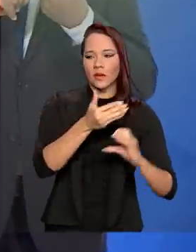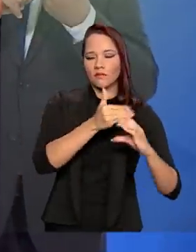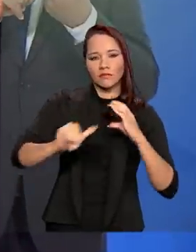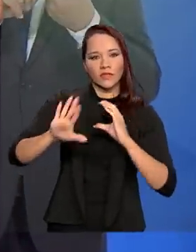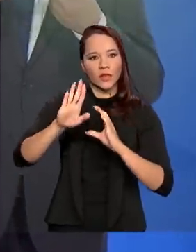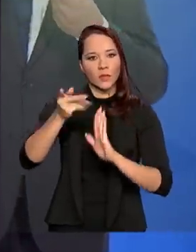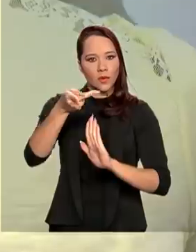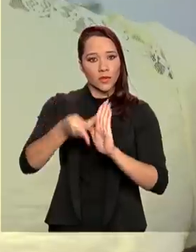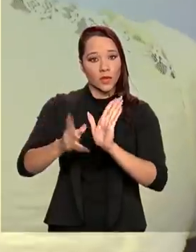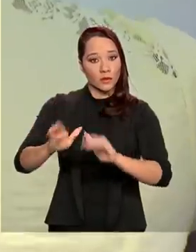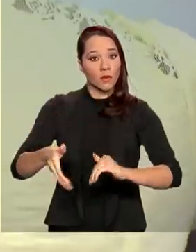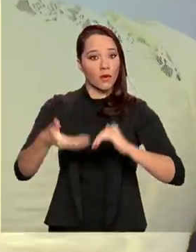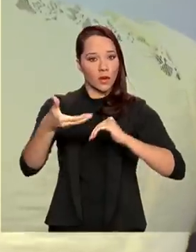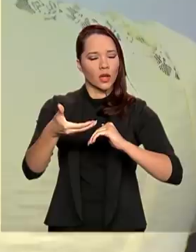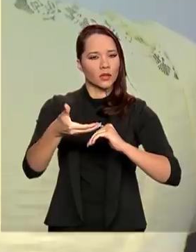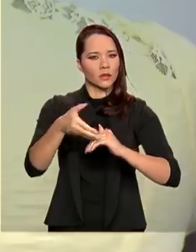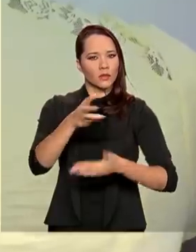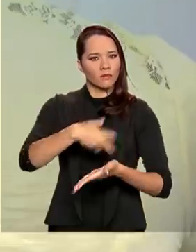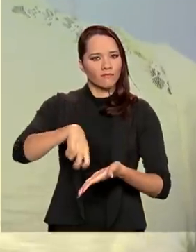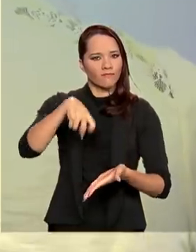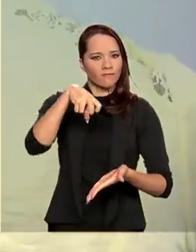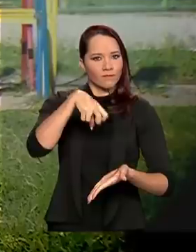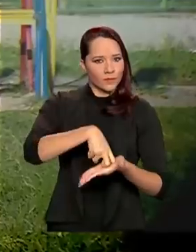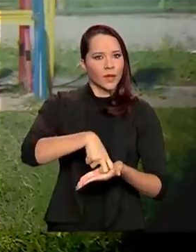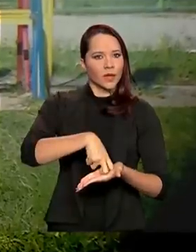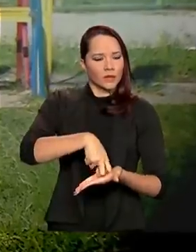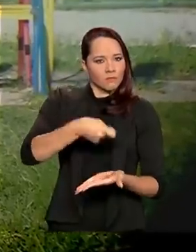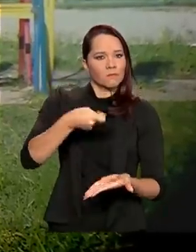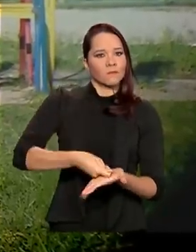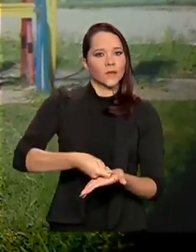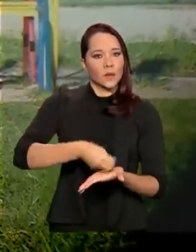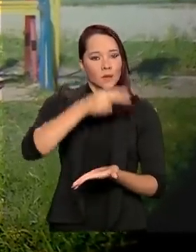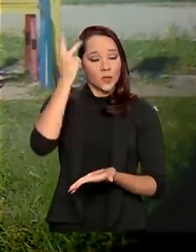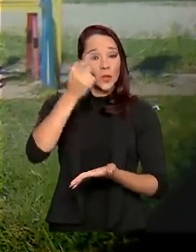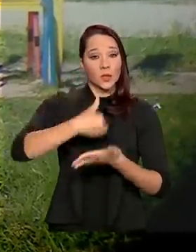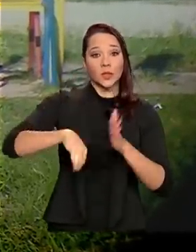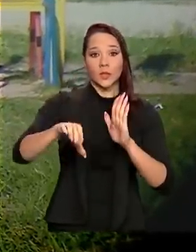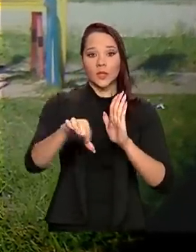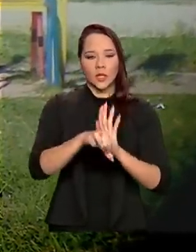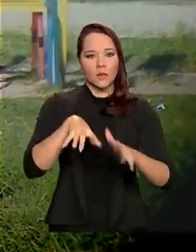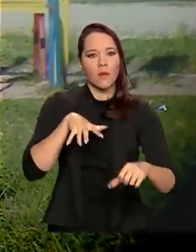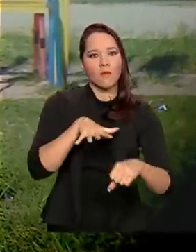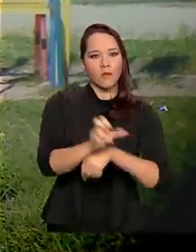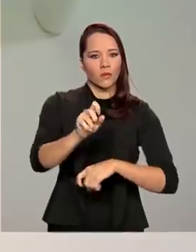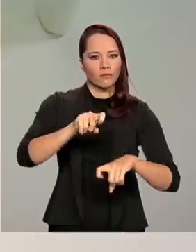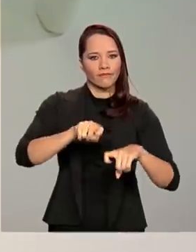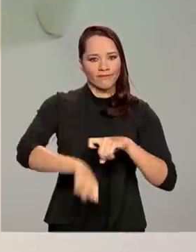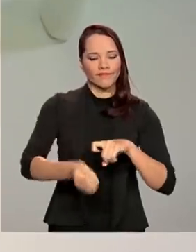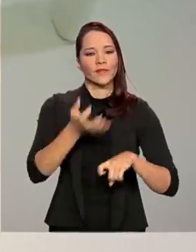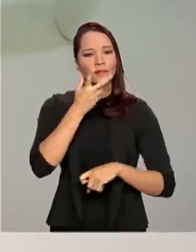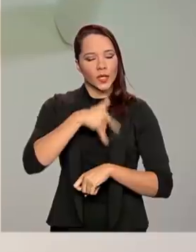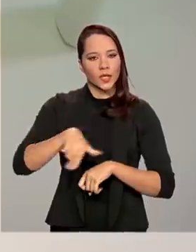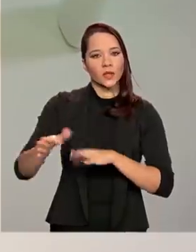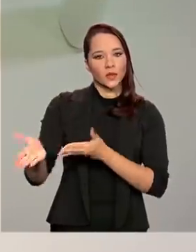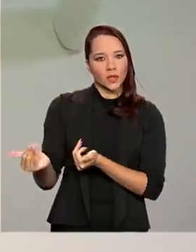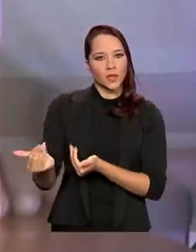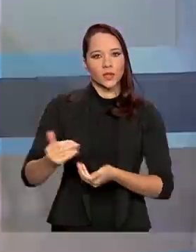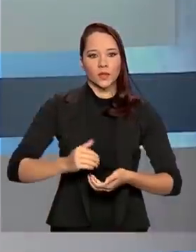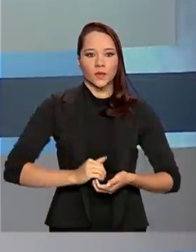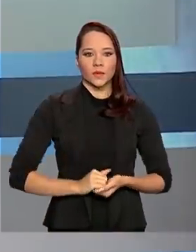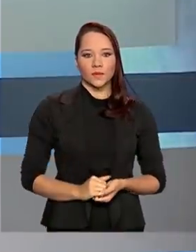projeto ao Congresso que prevê penas mais rígidas para quem pratica crime de abuso sexual contra crianças e